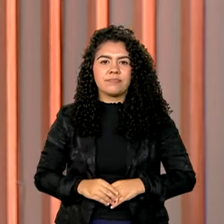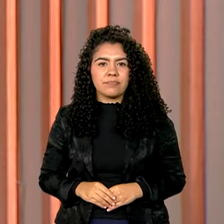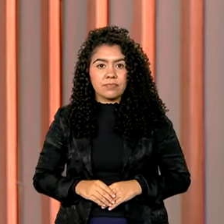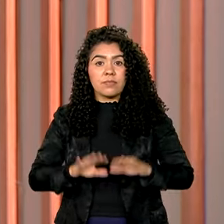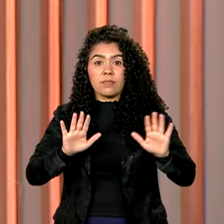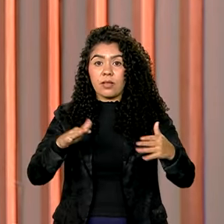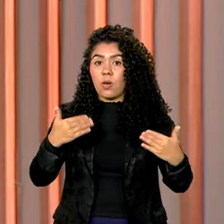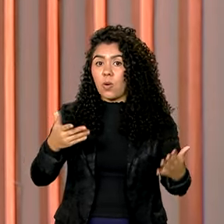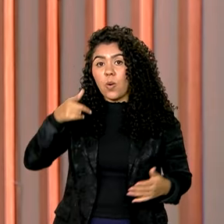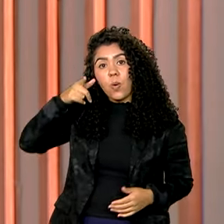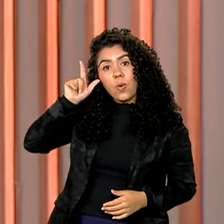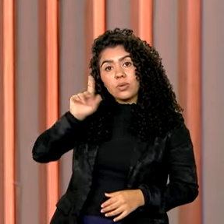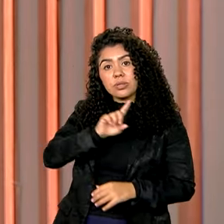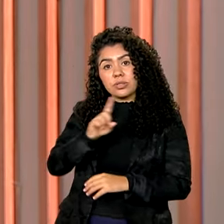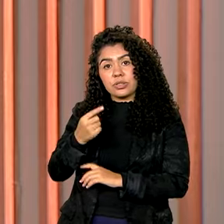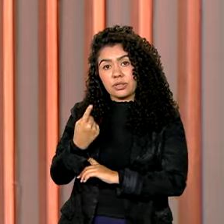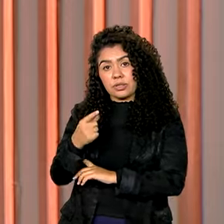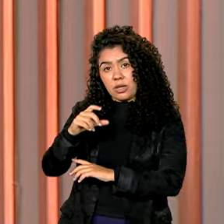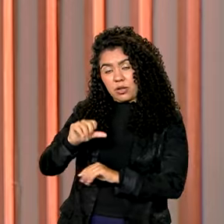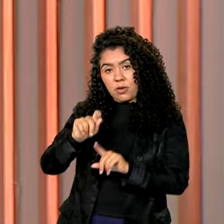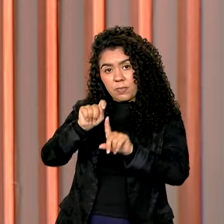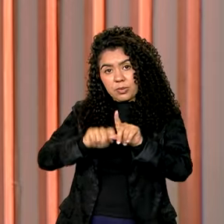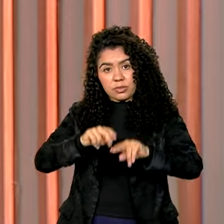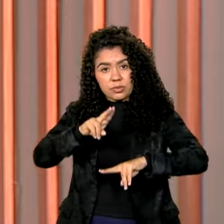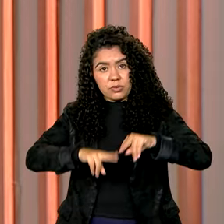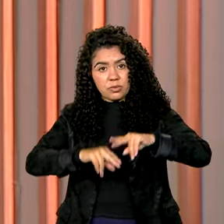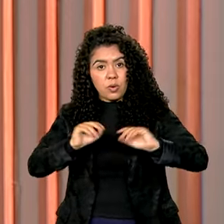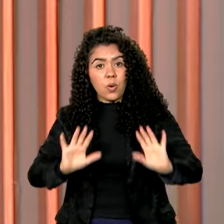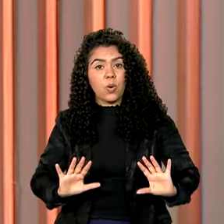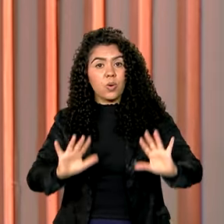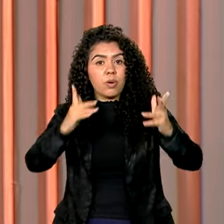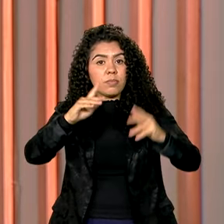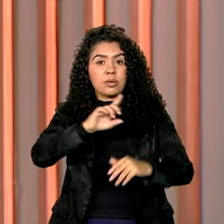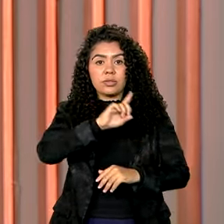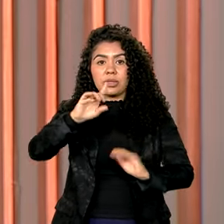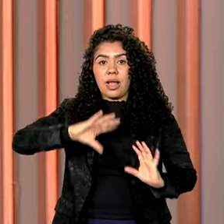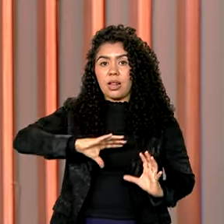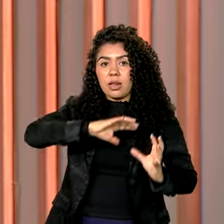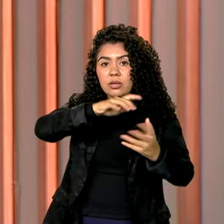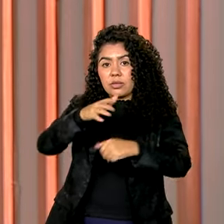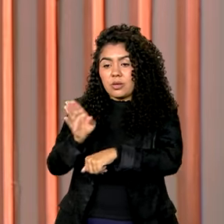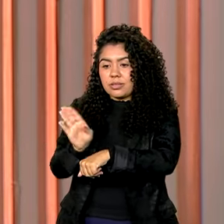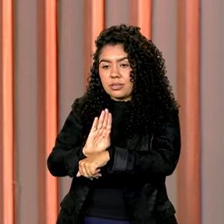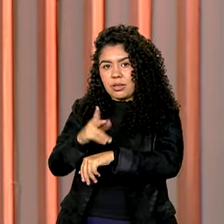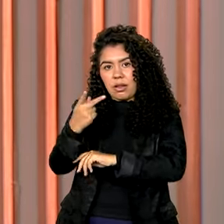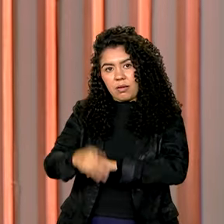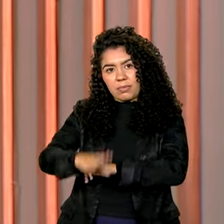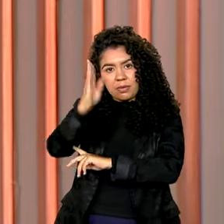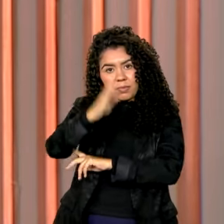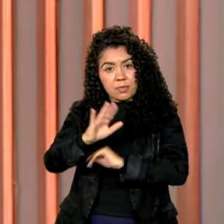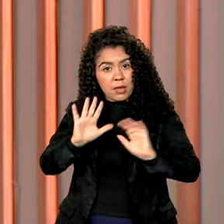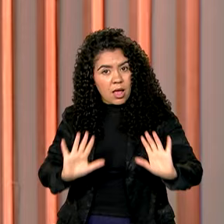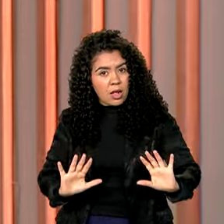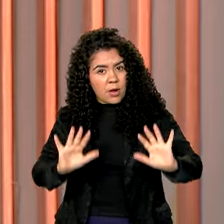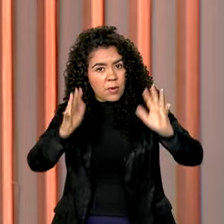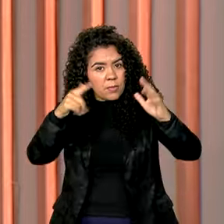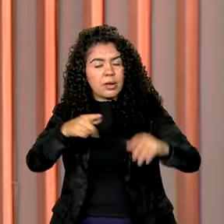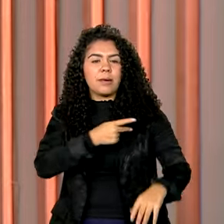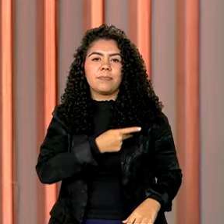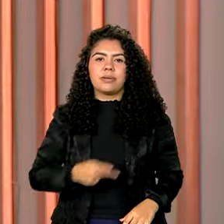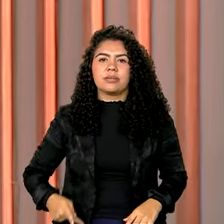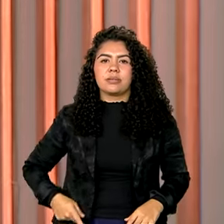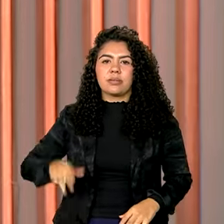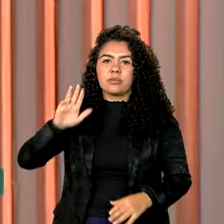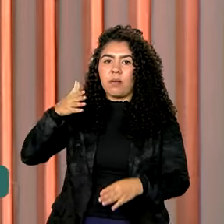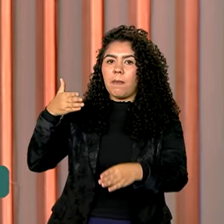Ontem, 19 de junho, foi comemorado o Dia Nacional do Cinema Brasileiro. Para celebrar a data, o presidente Lula